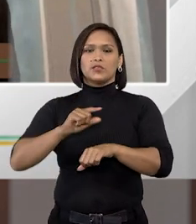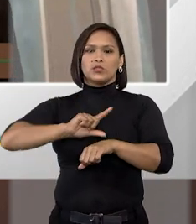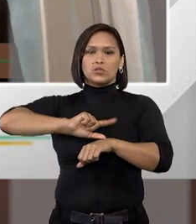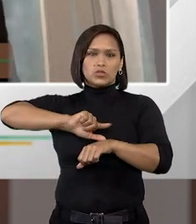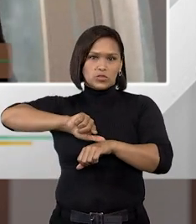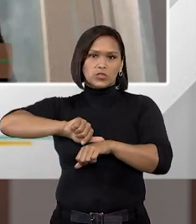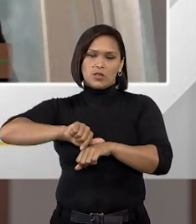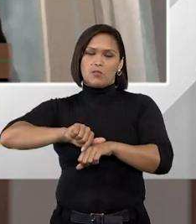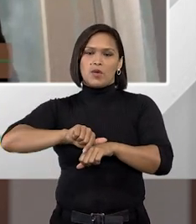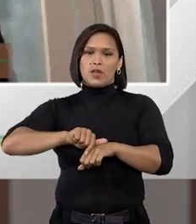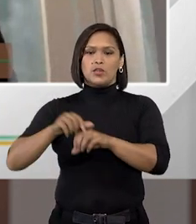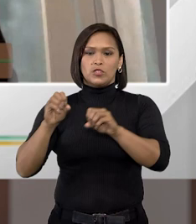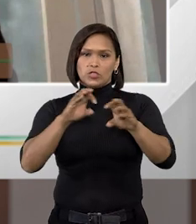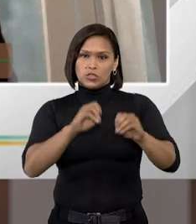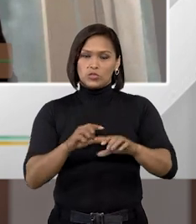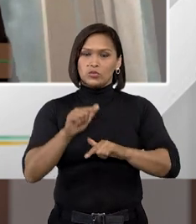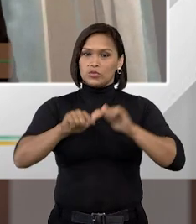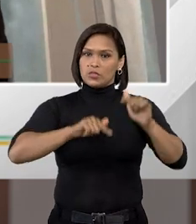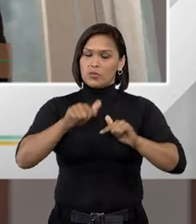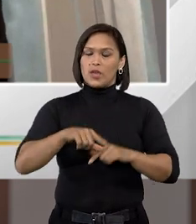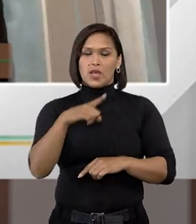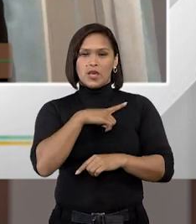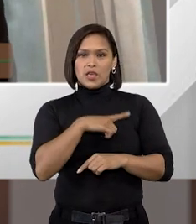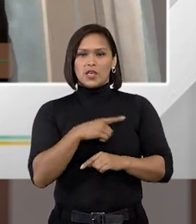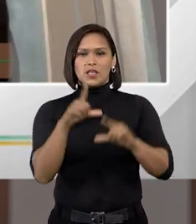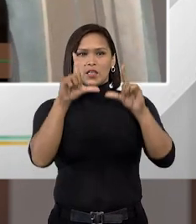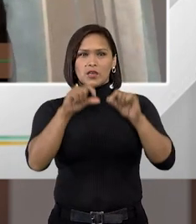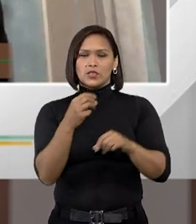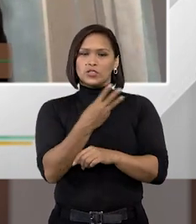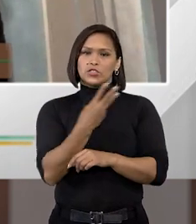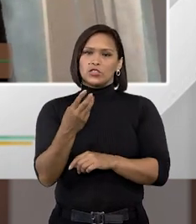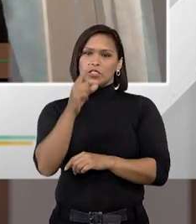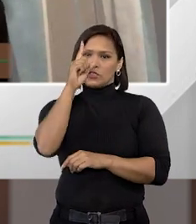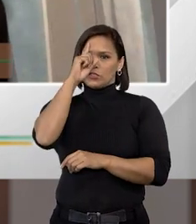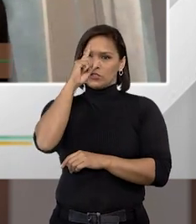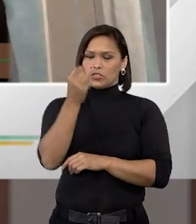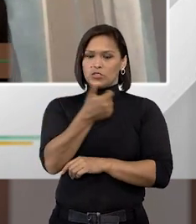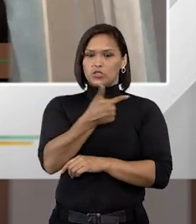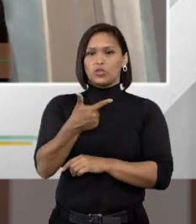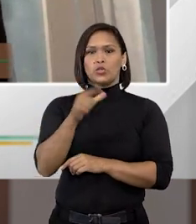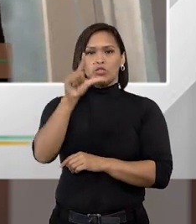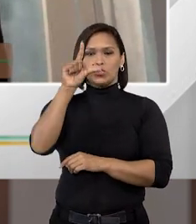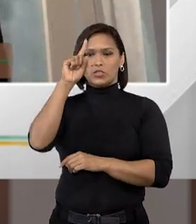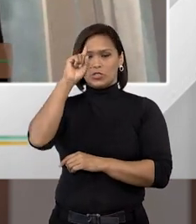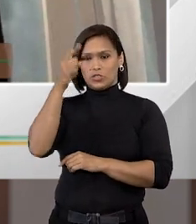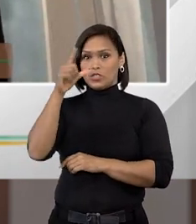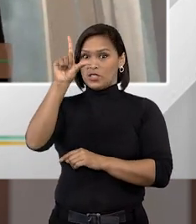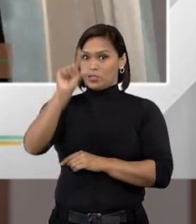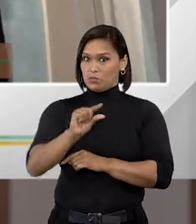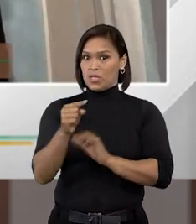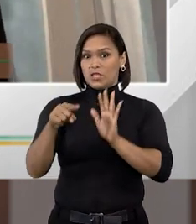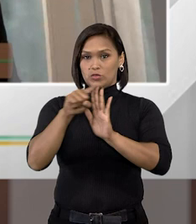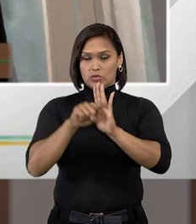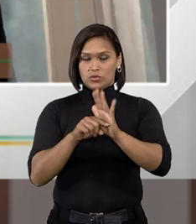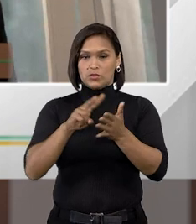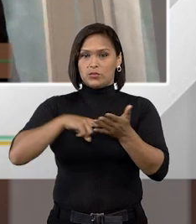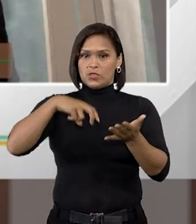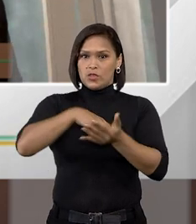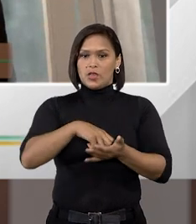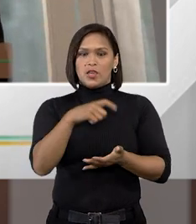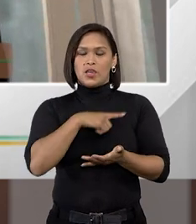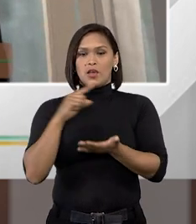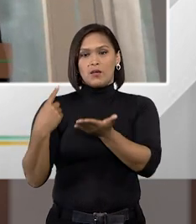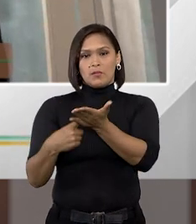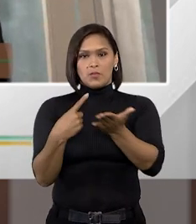perdão e quatro horas de estudo diárias ele teria ali no período de três dias dois dias de remissão e essa tem